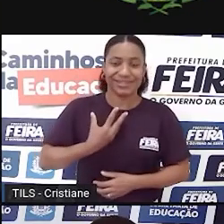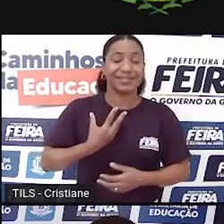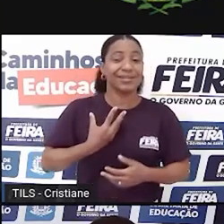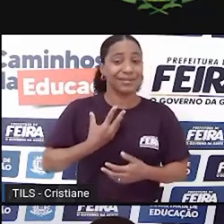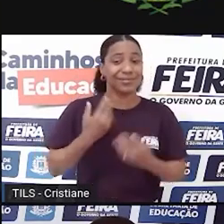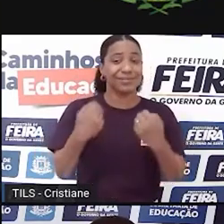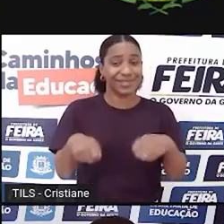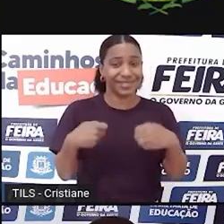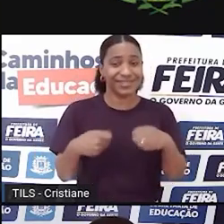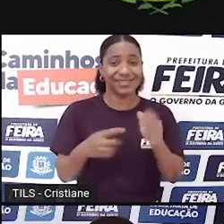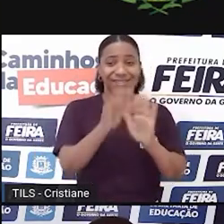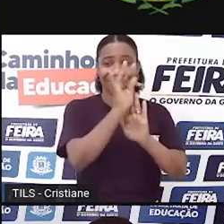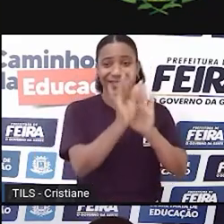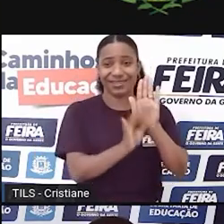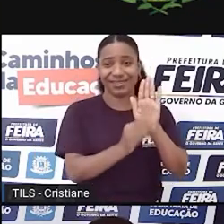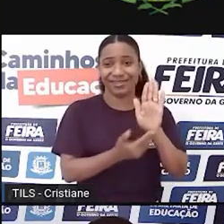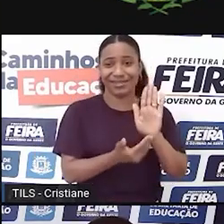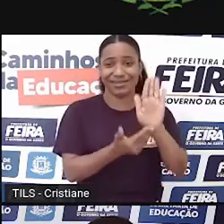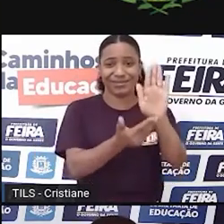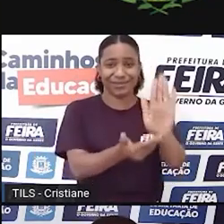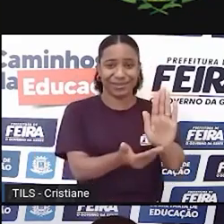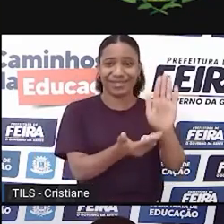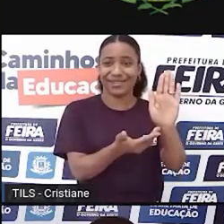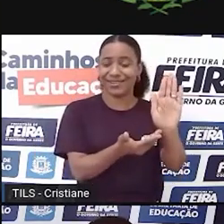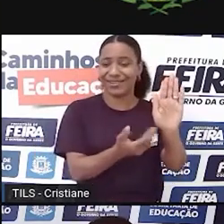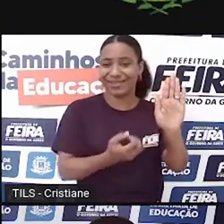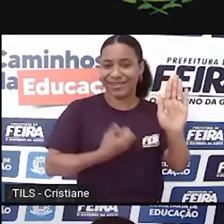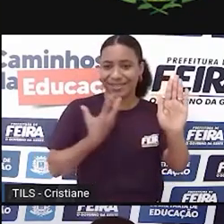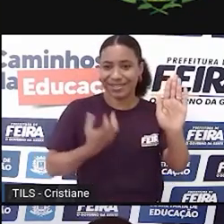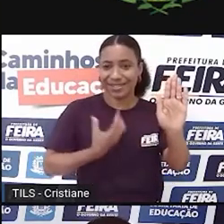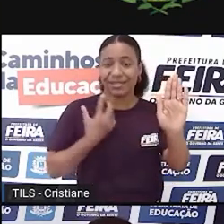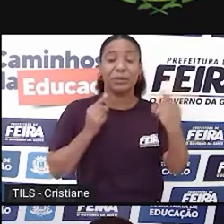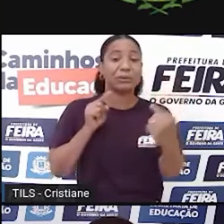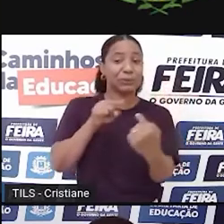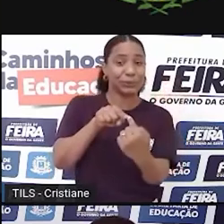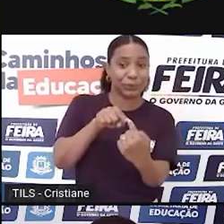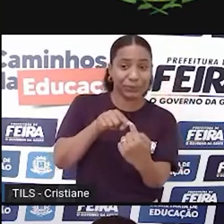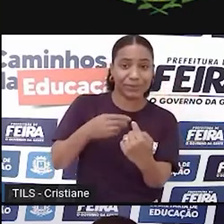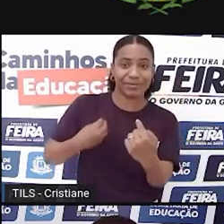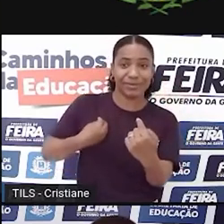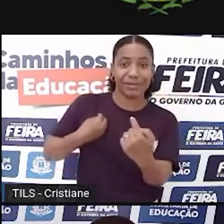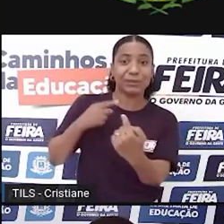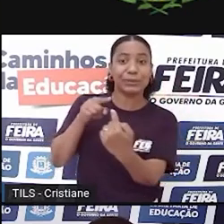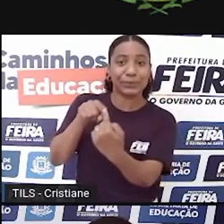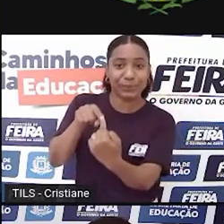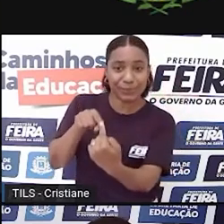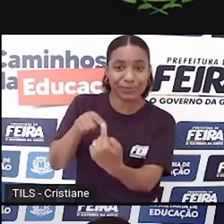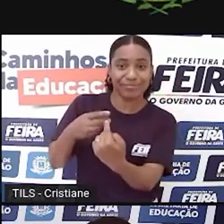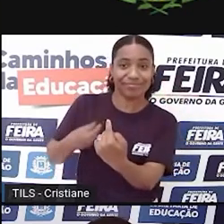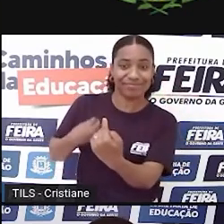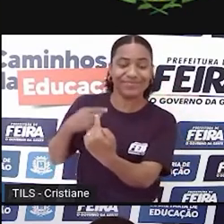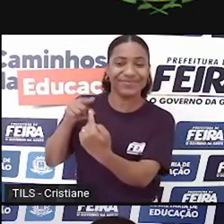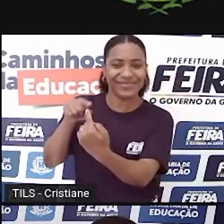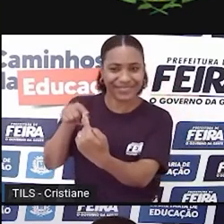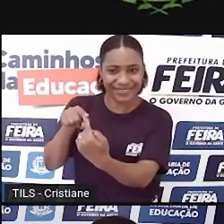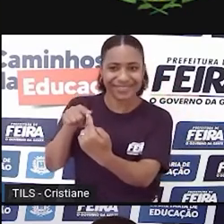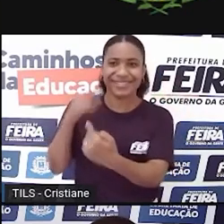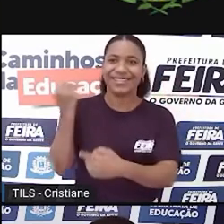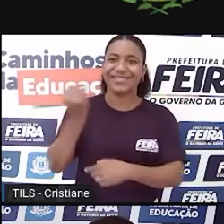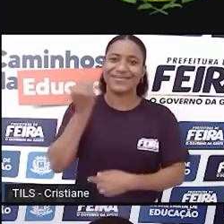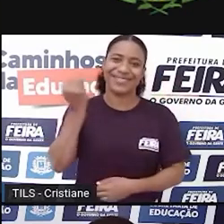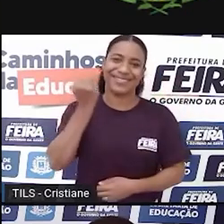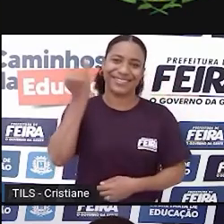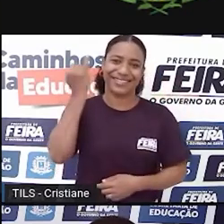textos onde eles vão se encontrar, onde eles vão se identificar. É o que nós chamamos, eu até uso esse